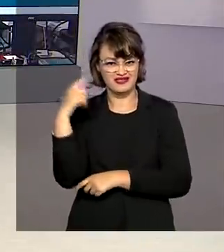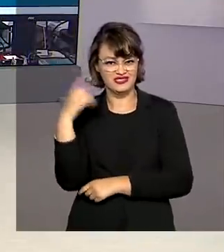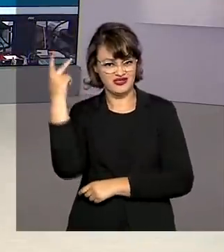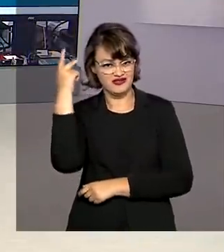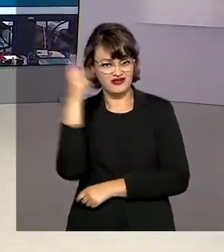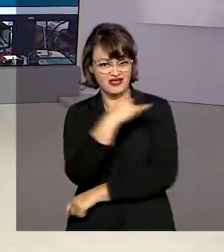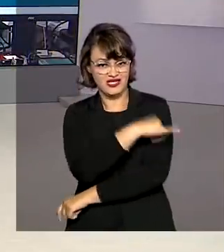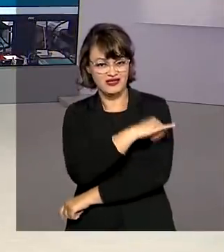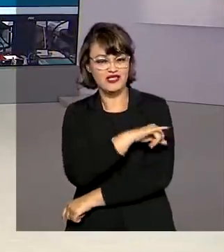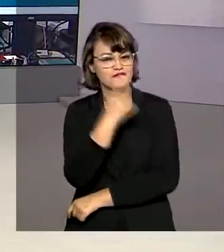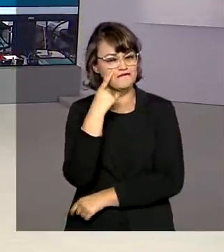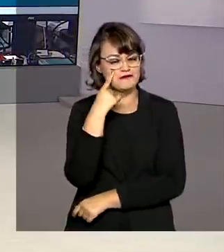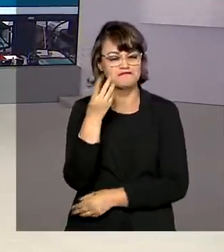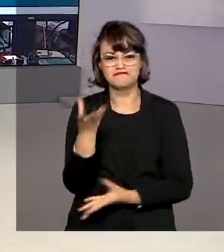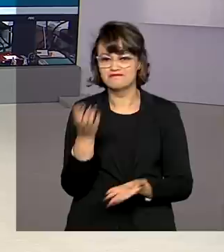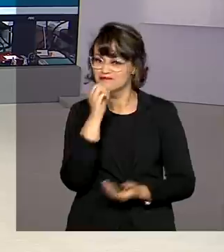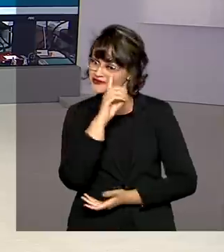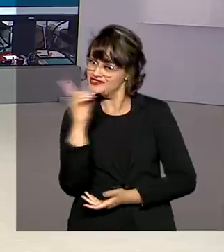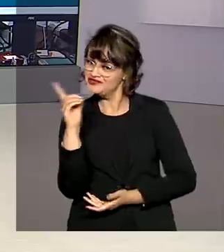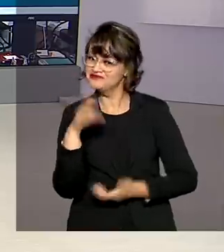detalhes para a gente. Oi Cláudia, bom dia.